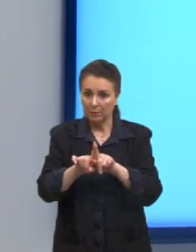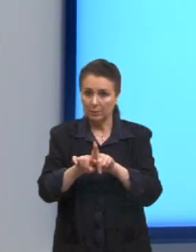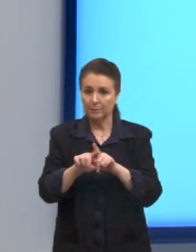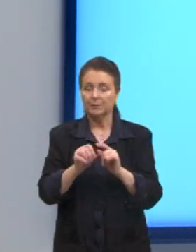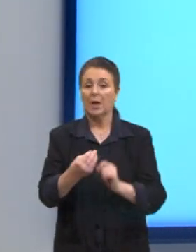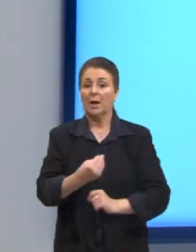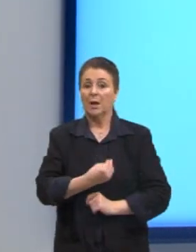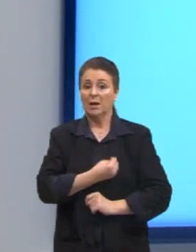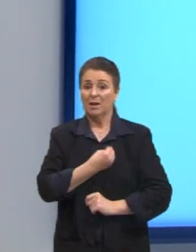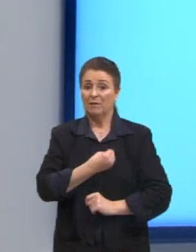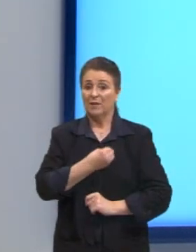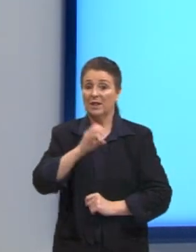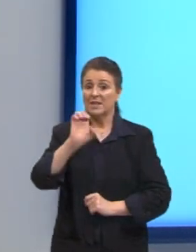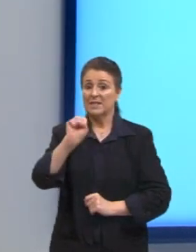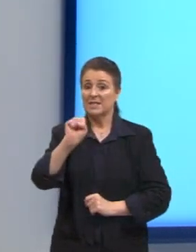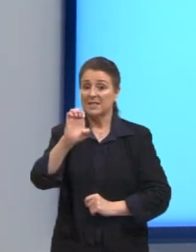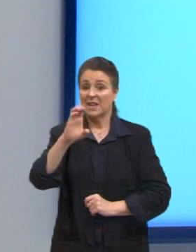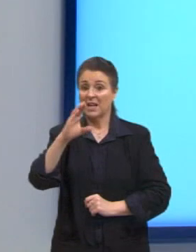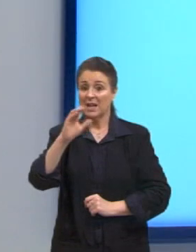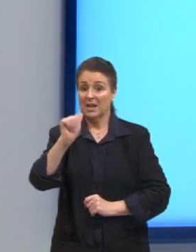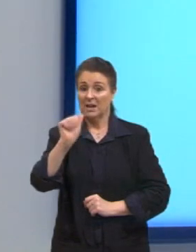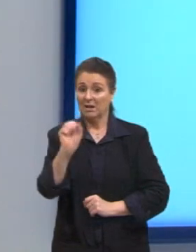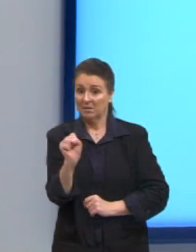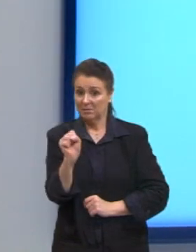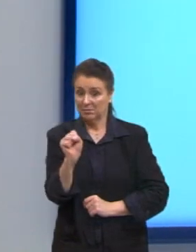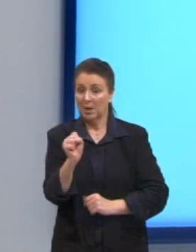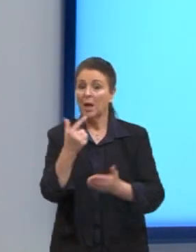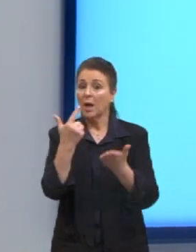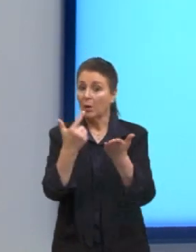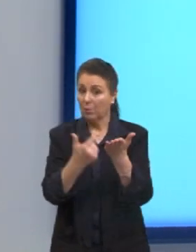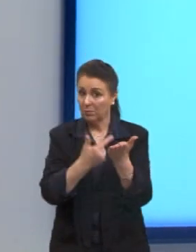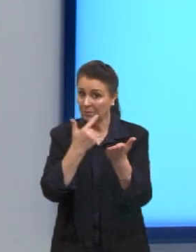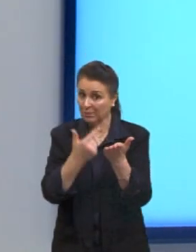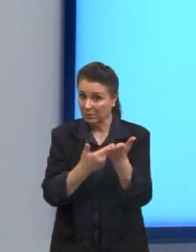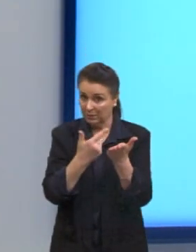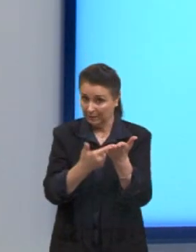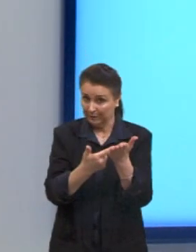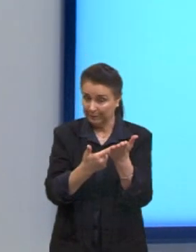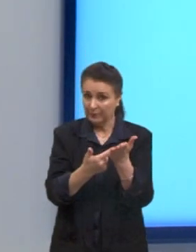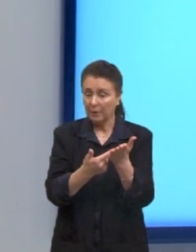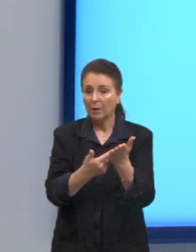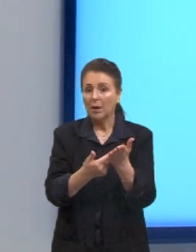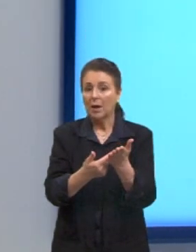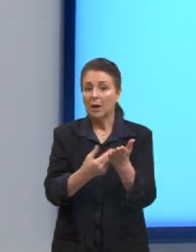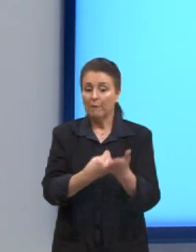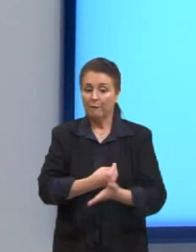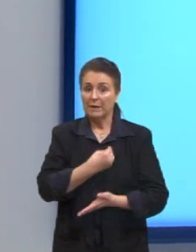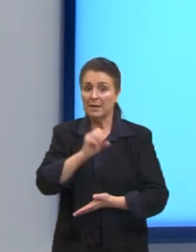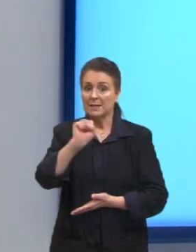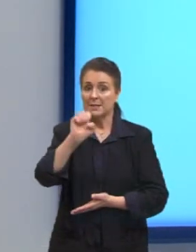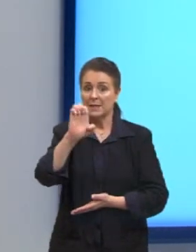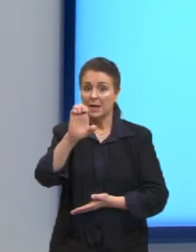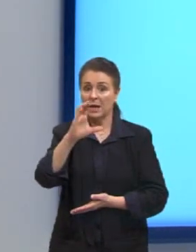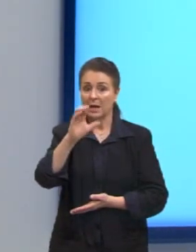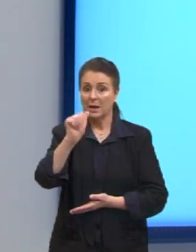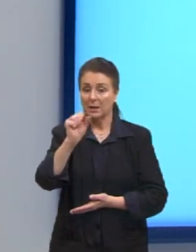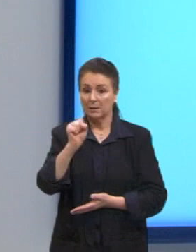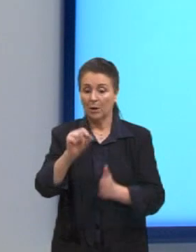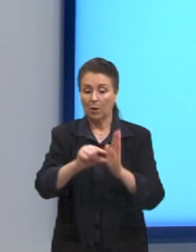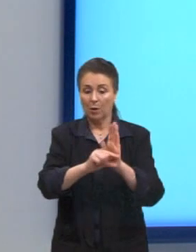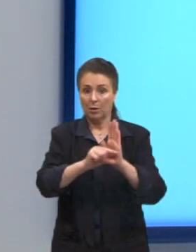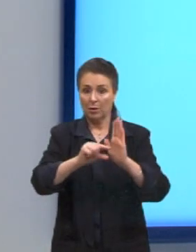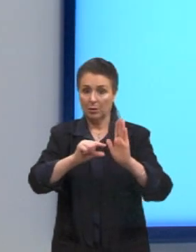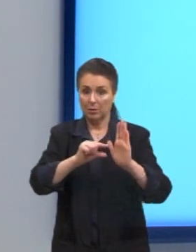Secas, entre aspas, né? Vidas Secas, porque é o nome do livro. Em Vidas Secas, obra literária,